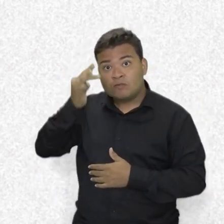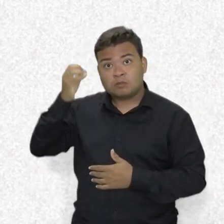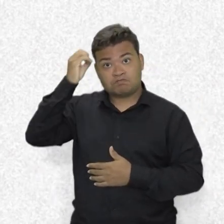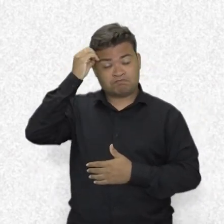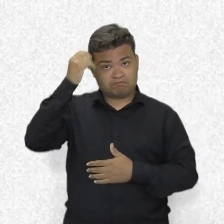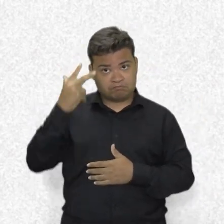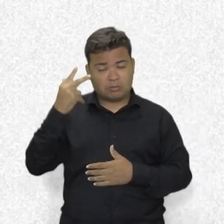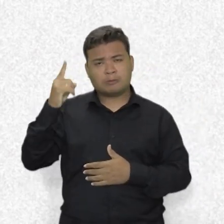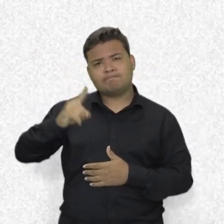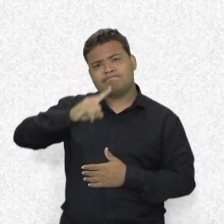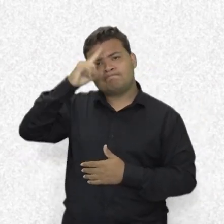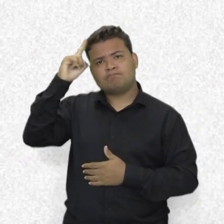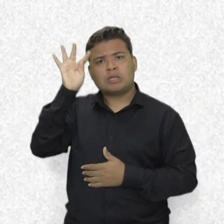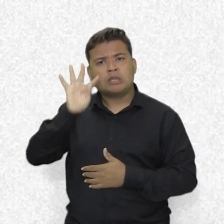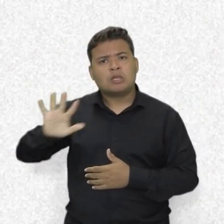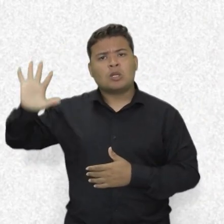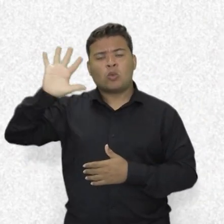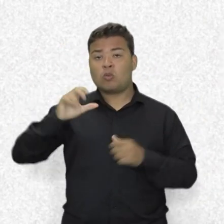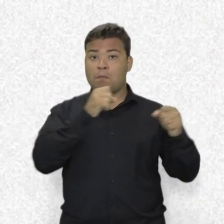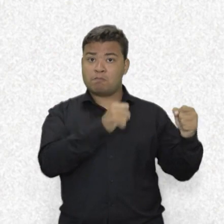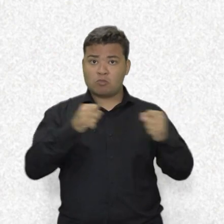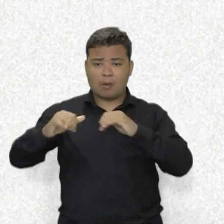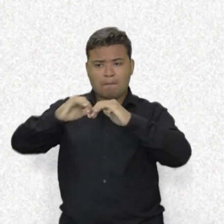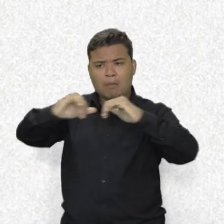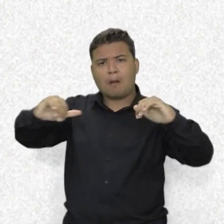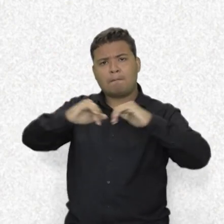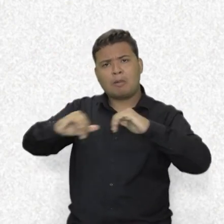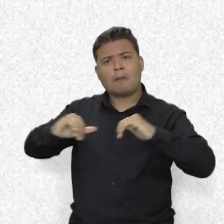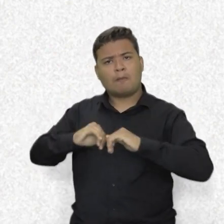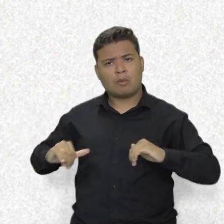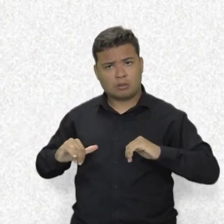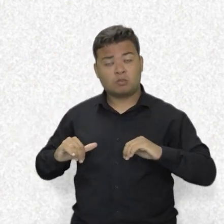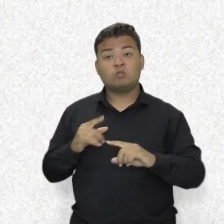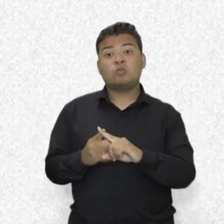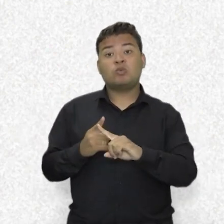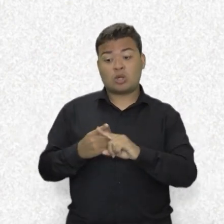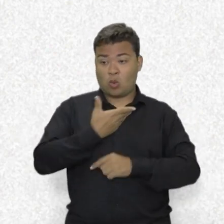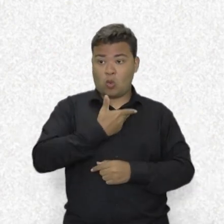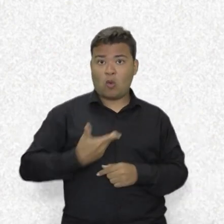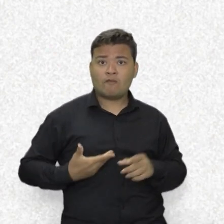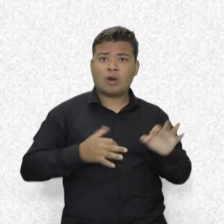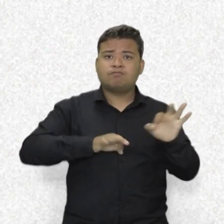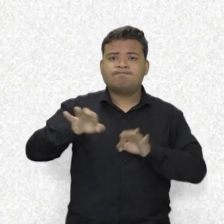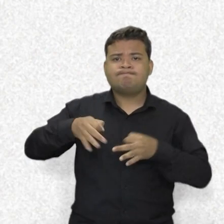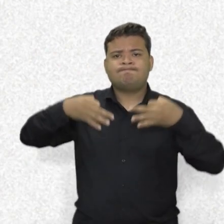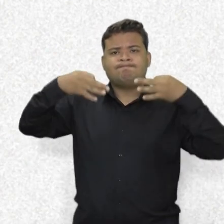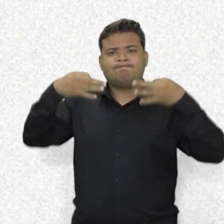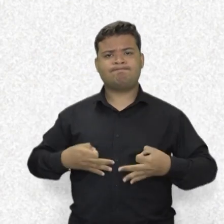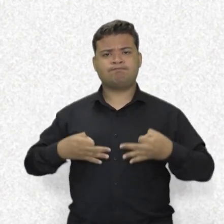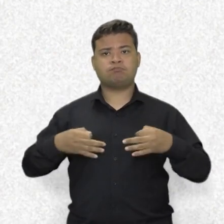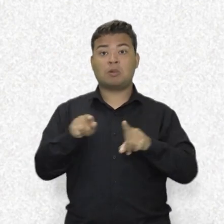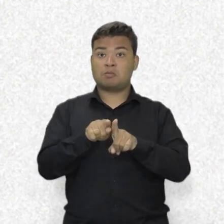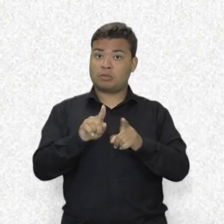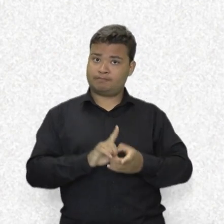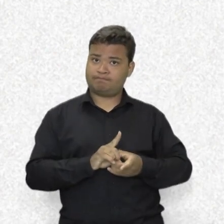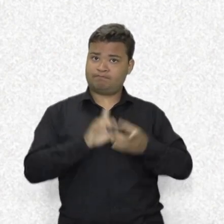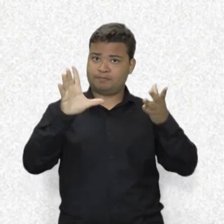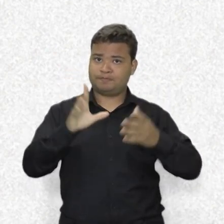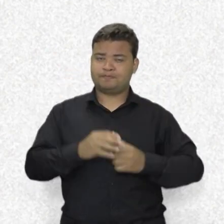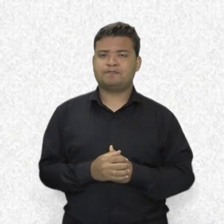Montesquieu desenvolveu a teoria da separação dos poderes para organizar o Estado de forma justa e democrática.